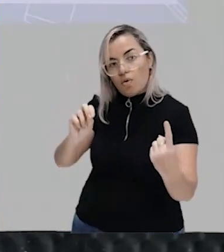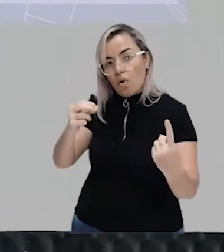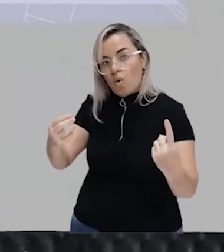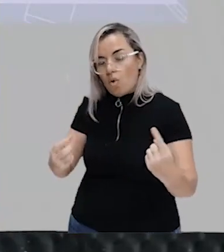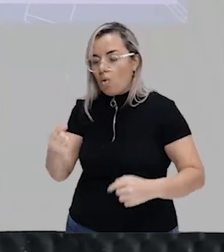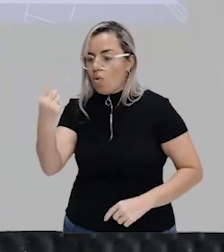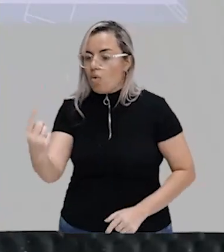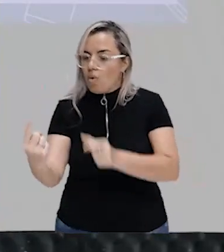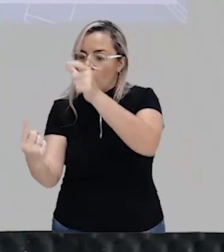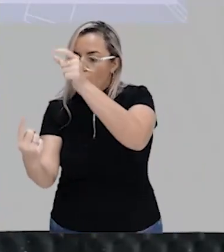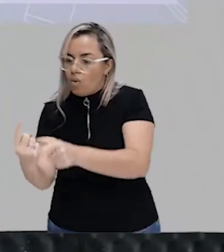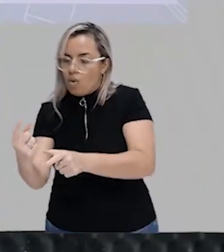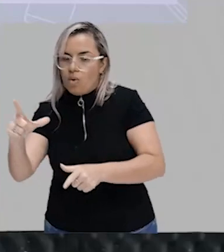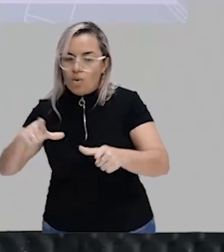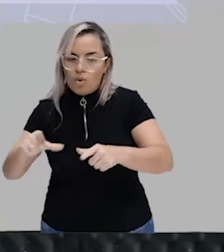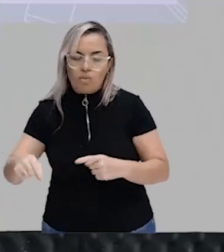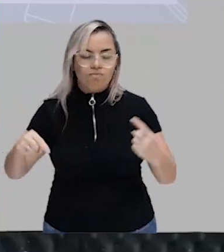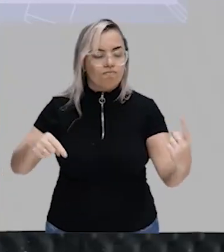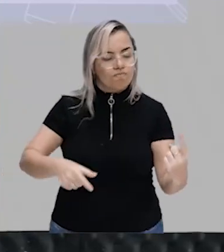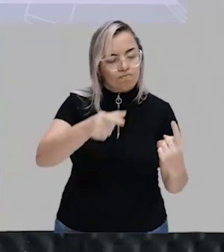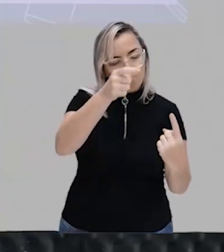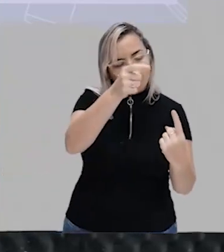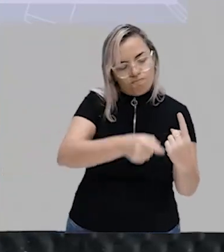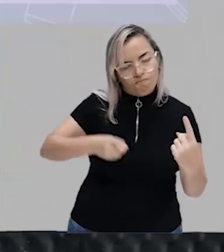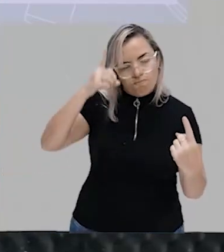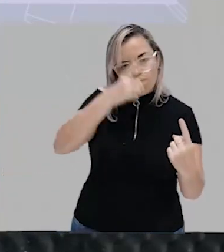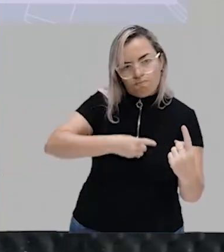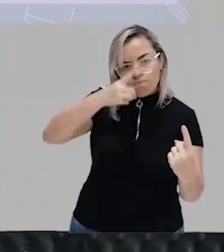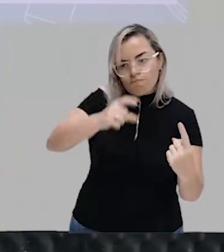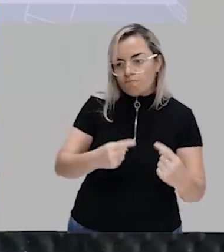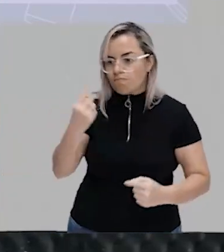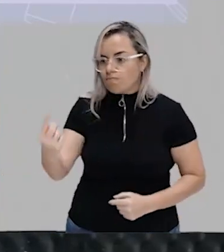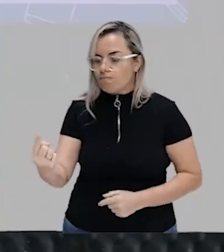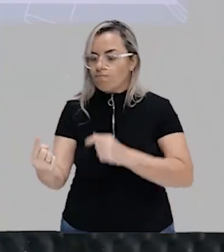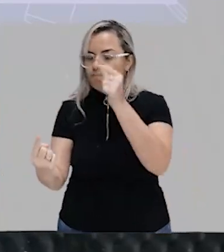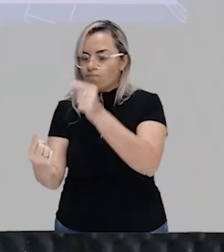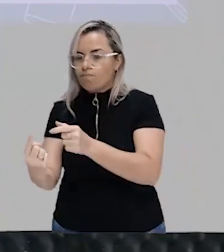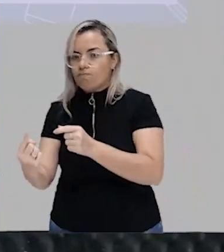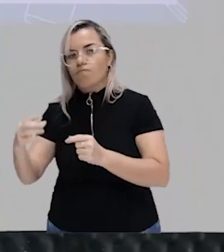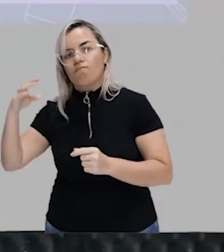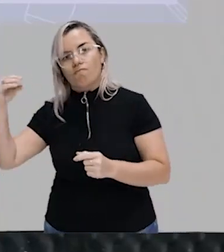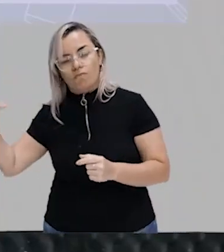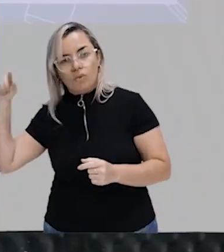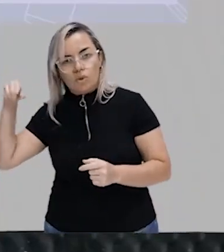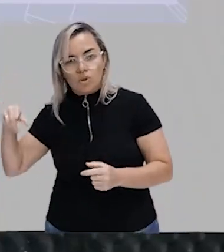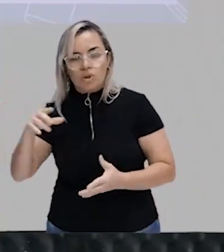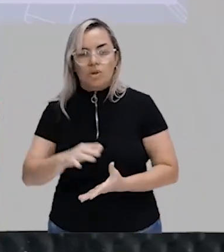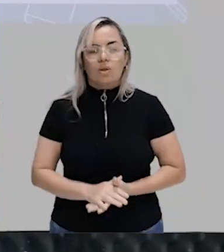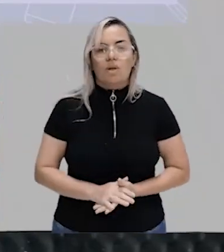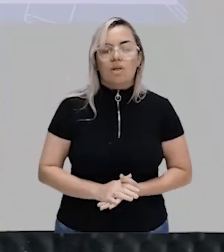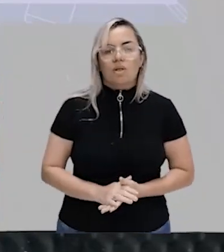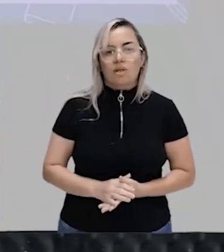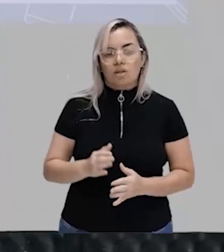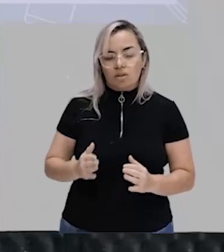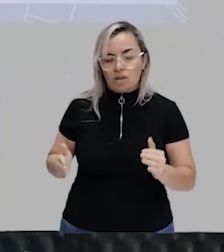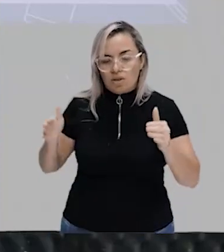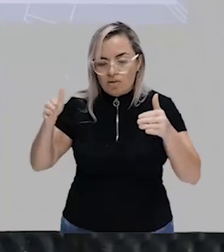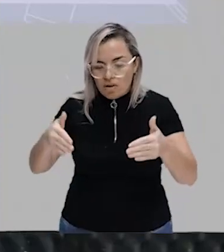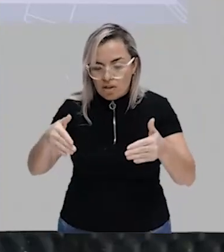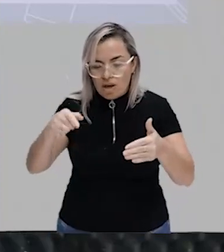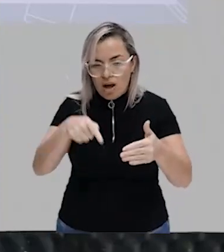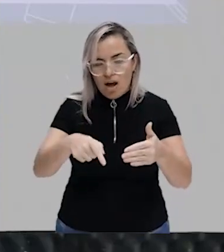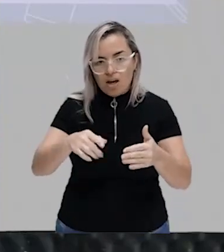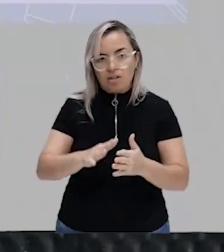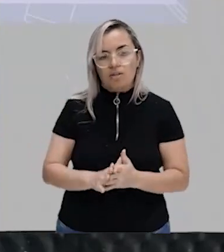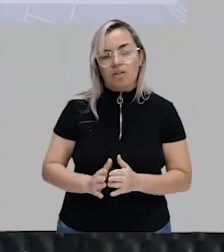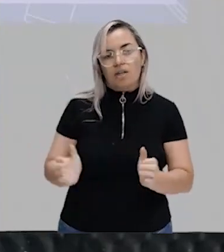Se ele é patrão ou se ele é funcionário. É isso que determina a classe social do indivíduo